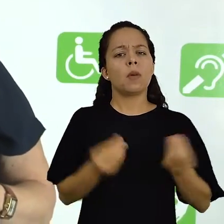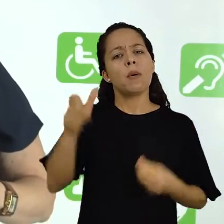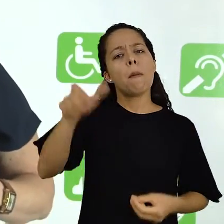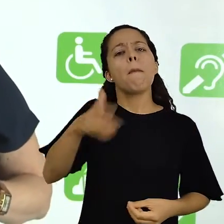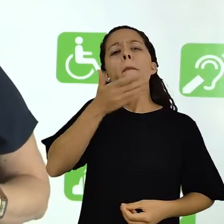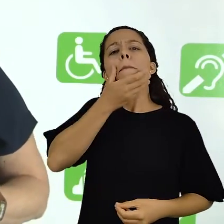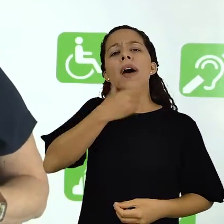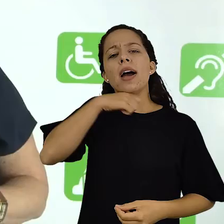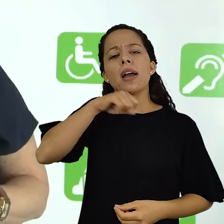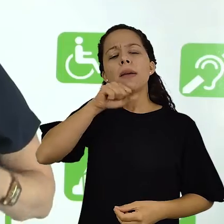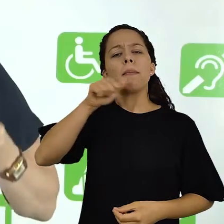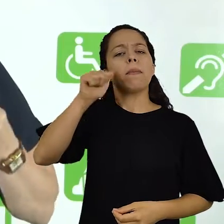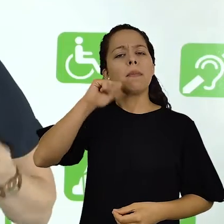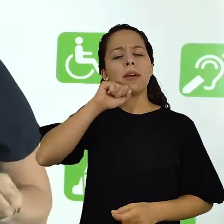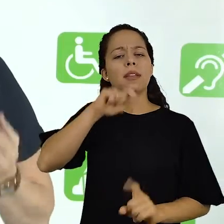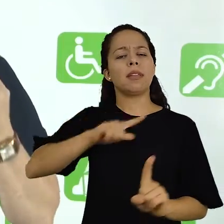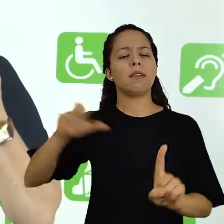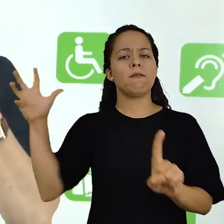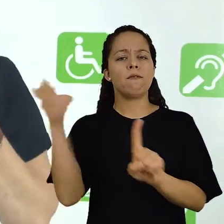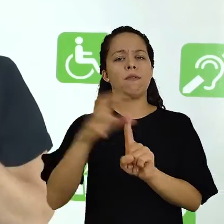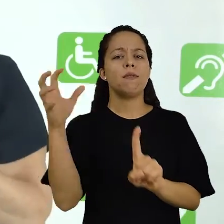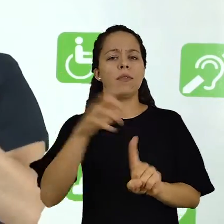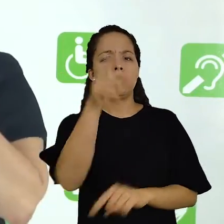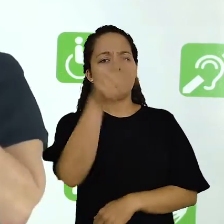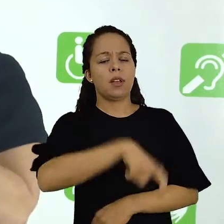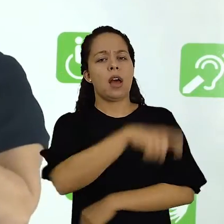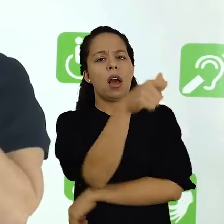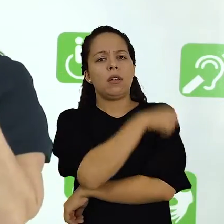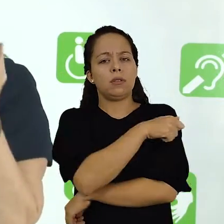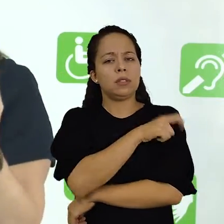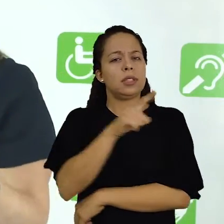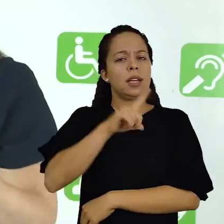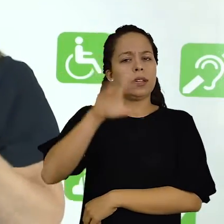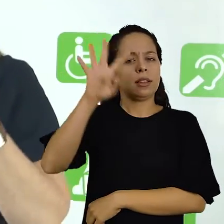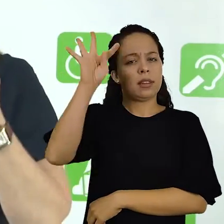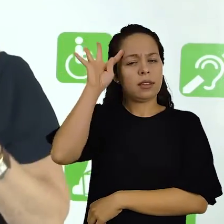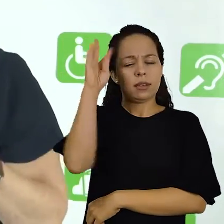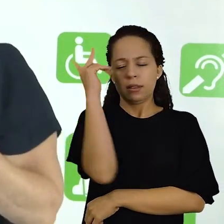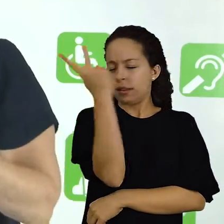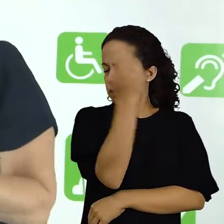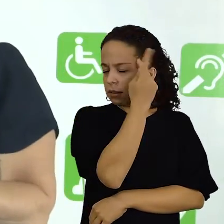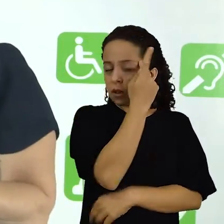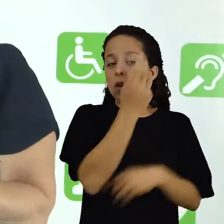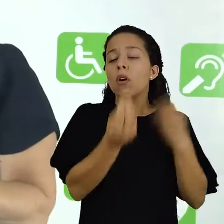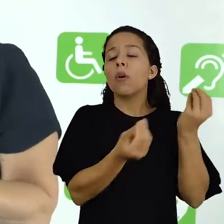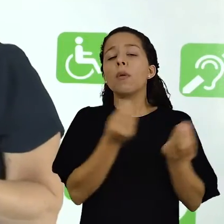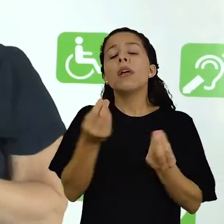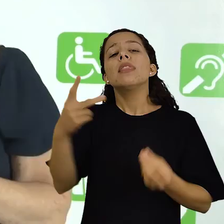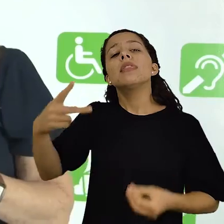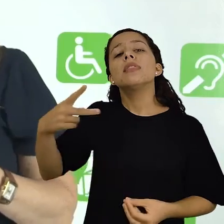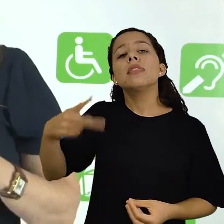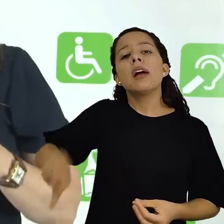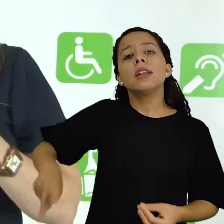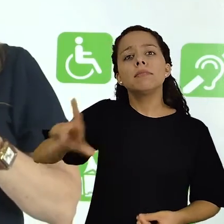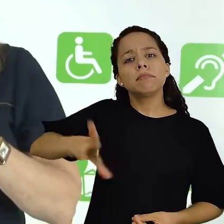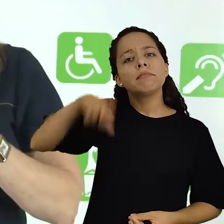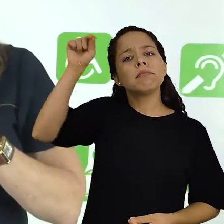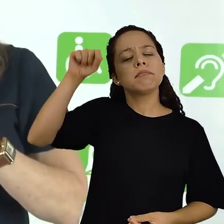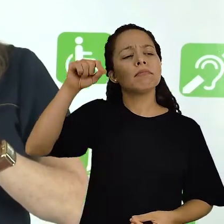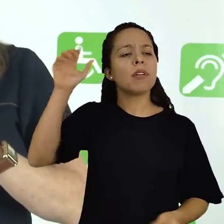como a atitude dos pais influencia na aprendizagem de alunos portadores de TDAH? Então,